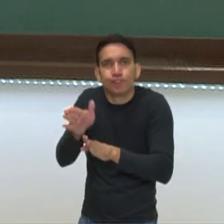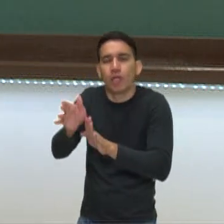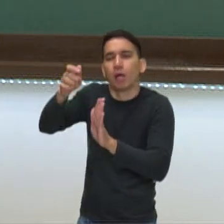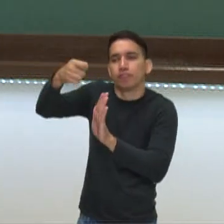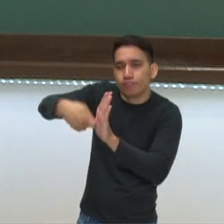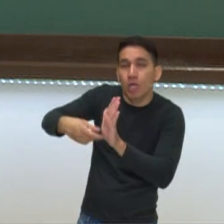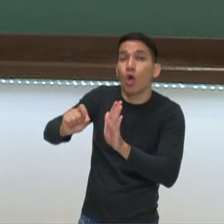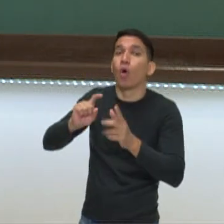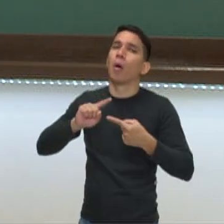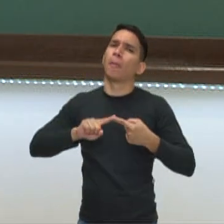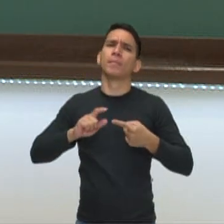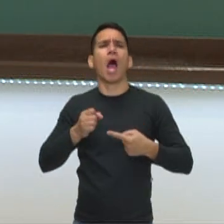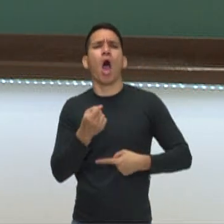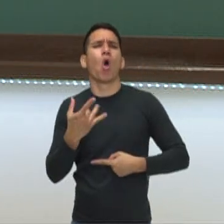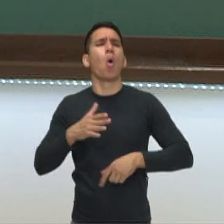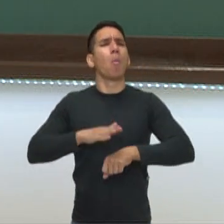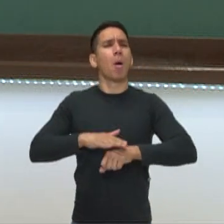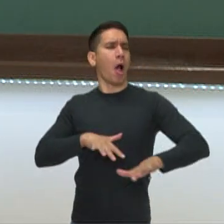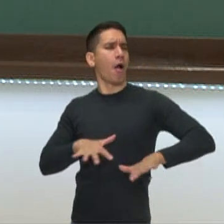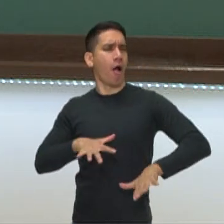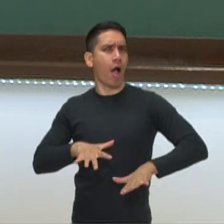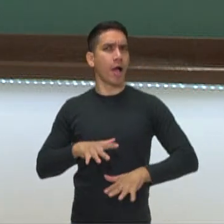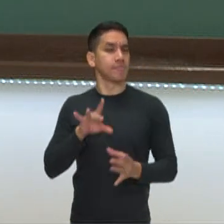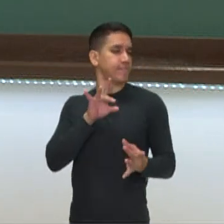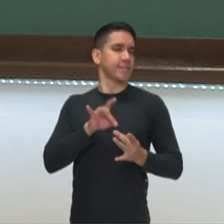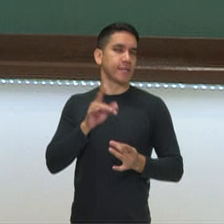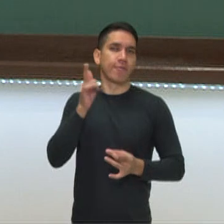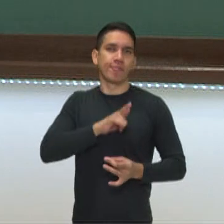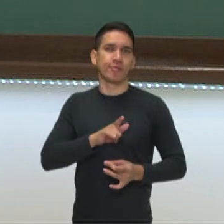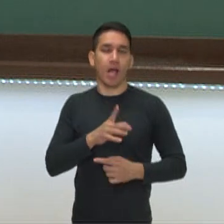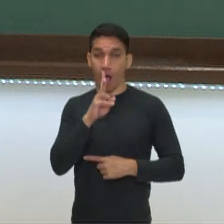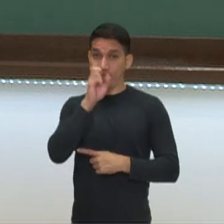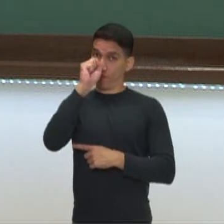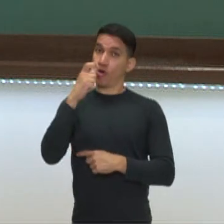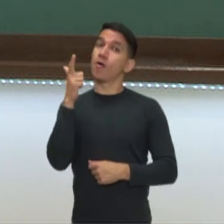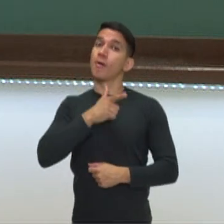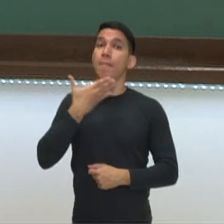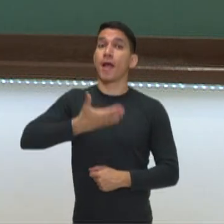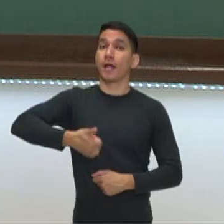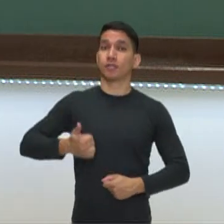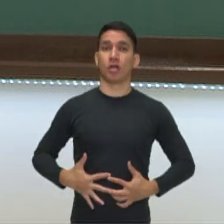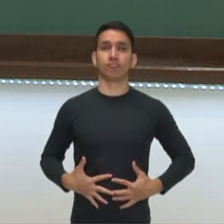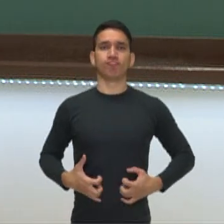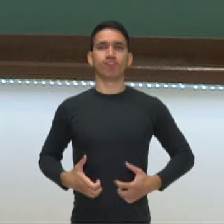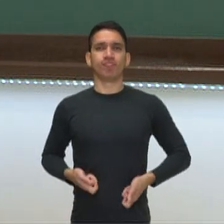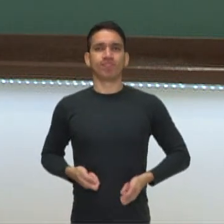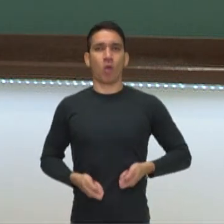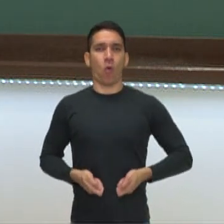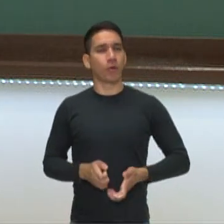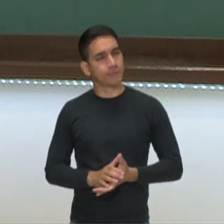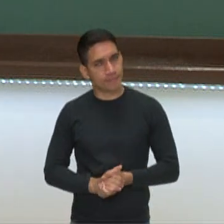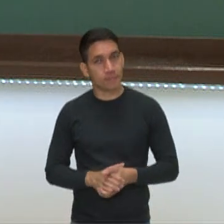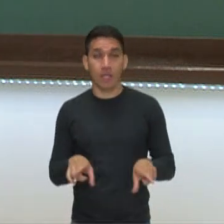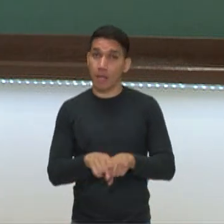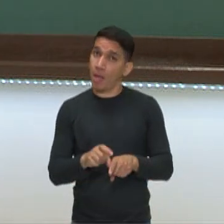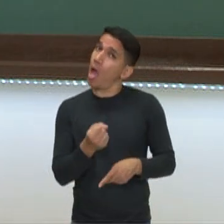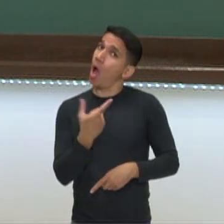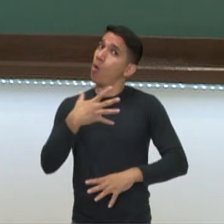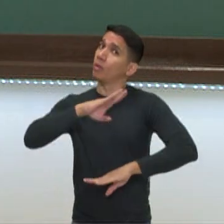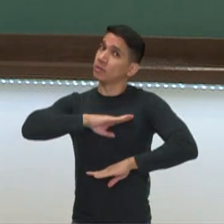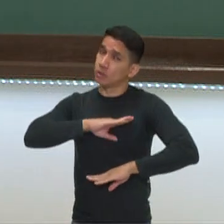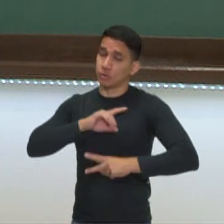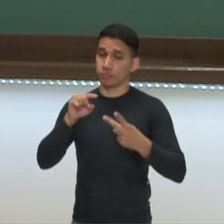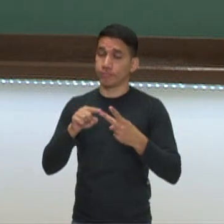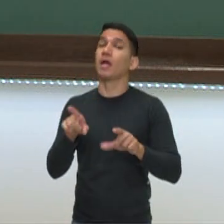exercícios específicos para fortalecer essa região podem ajudar bastante. Em alguns casos, medicamentos